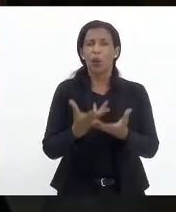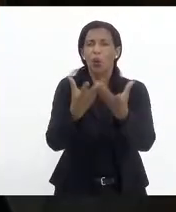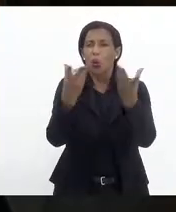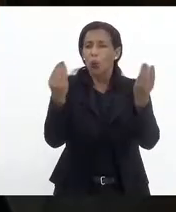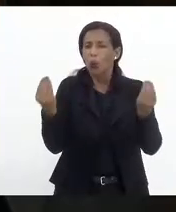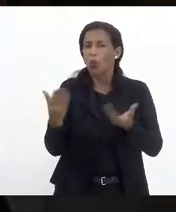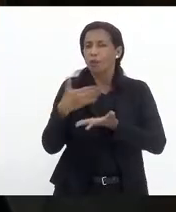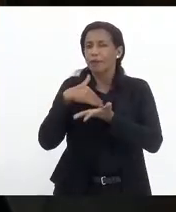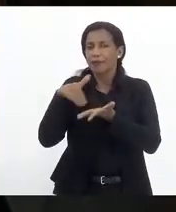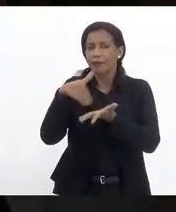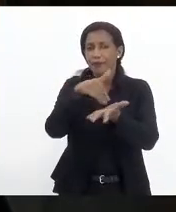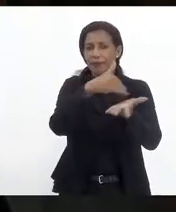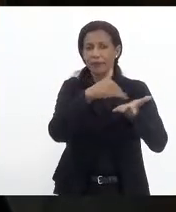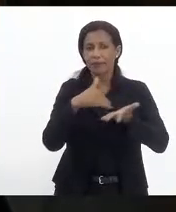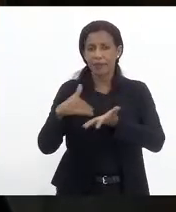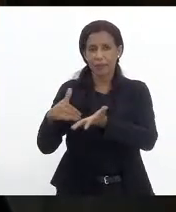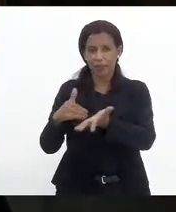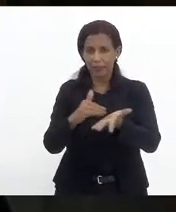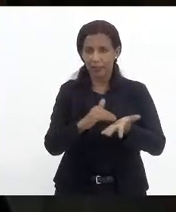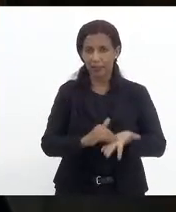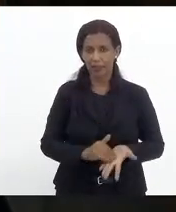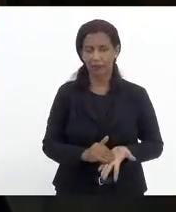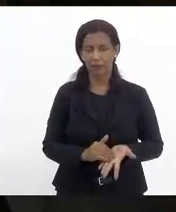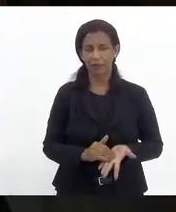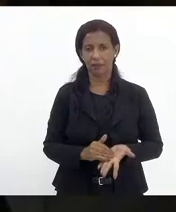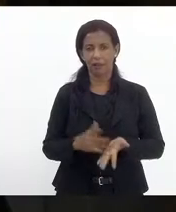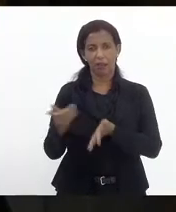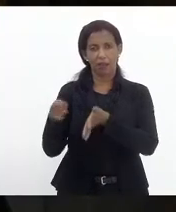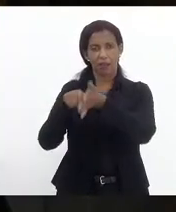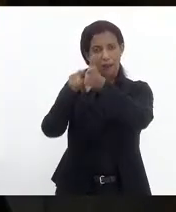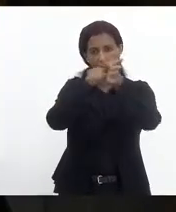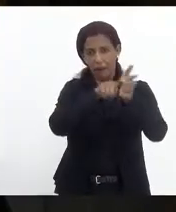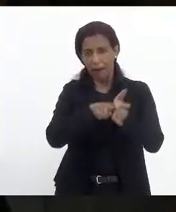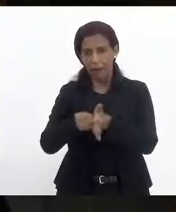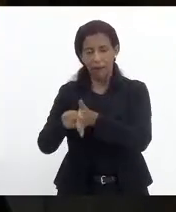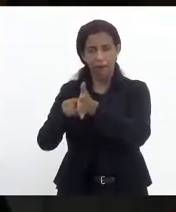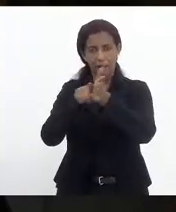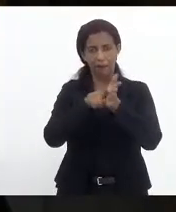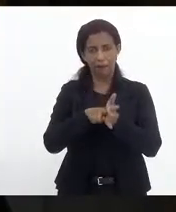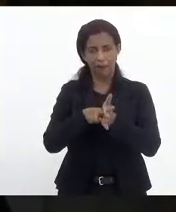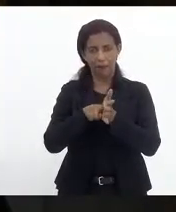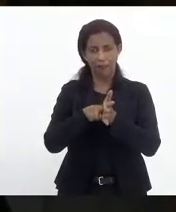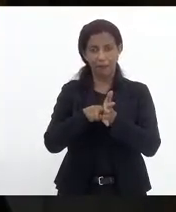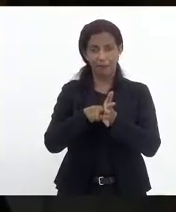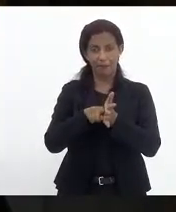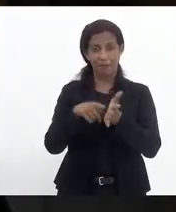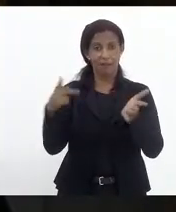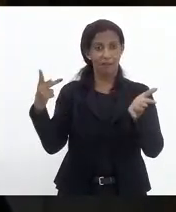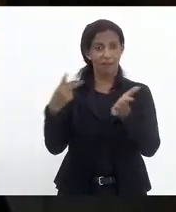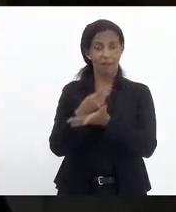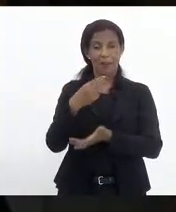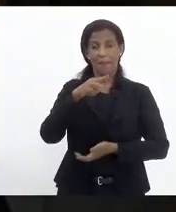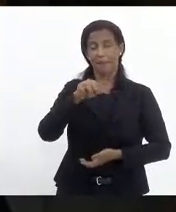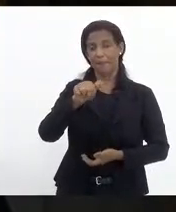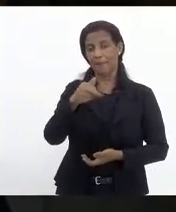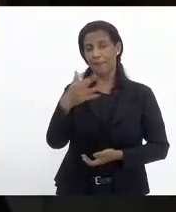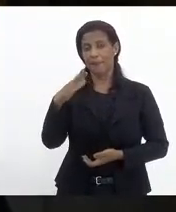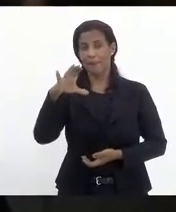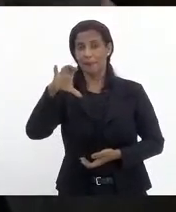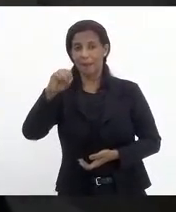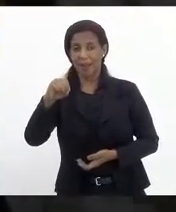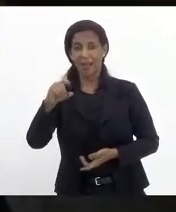secretários que serão apiados do cargo em março, porque serão